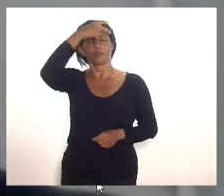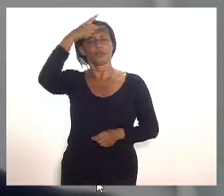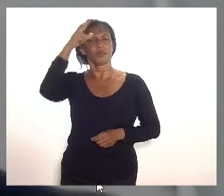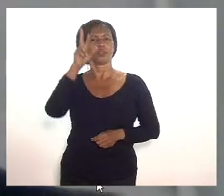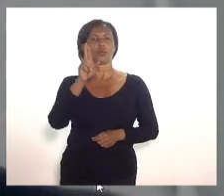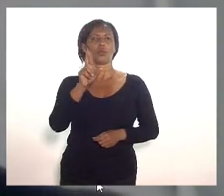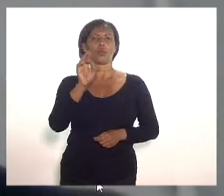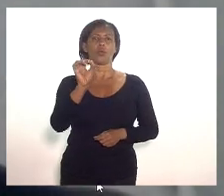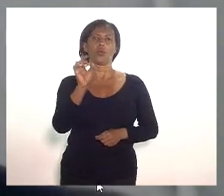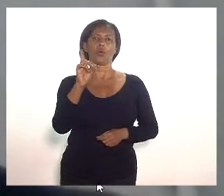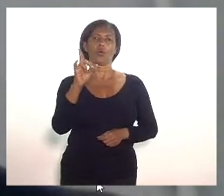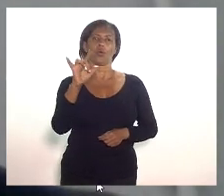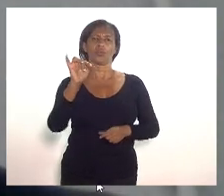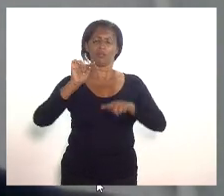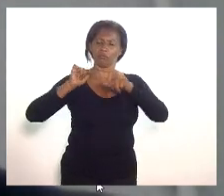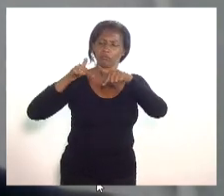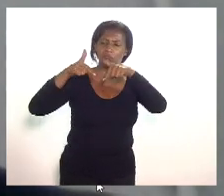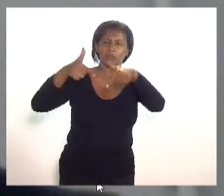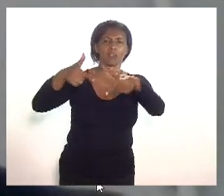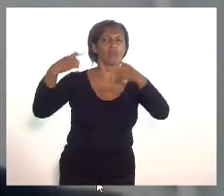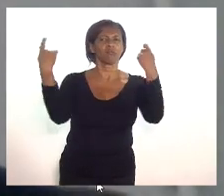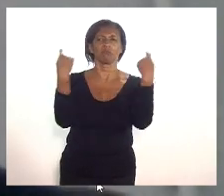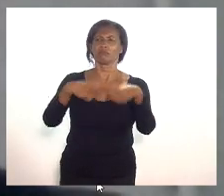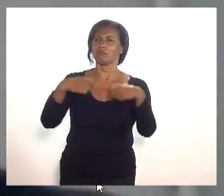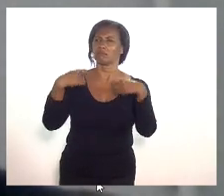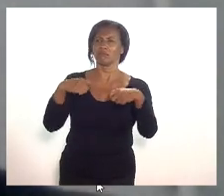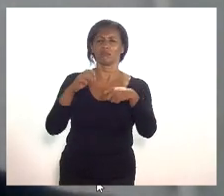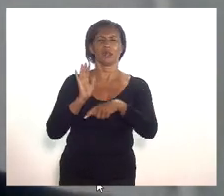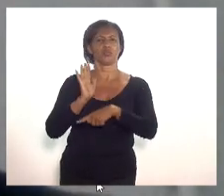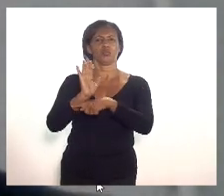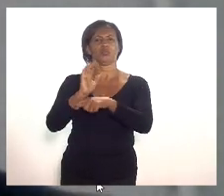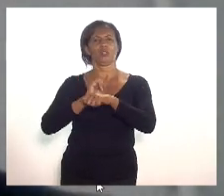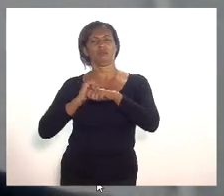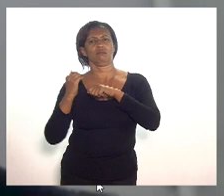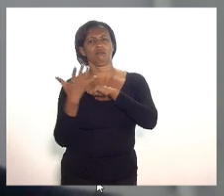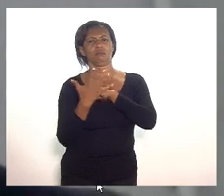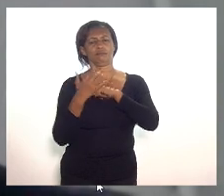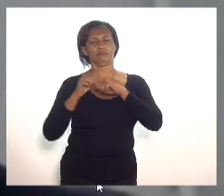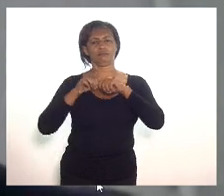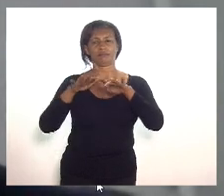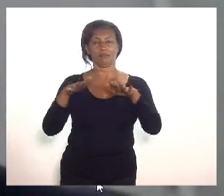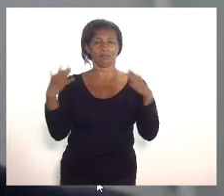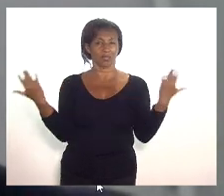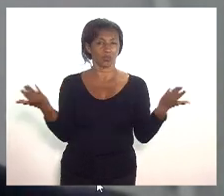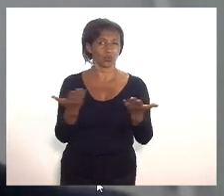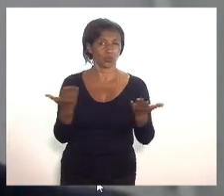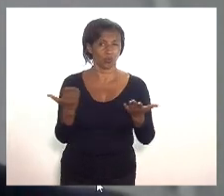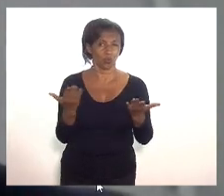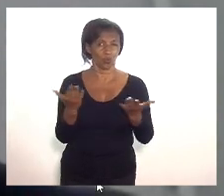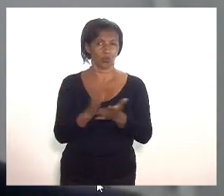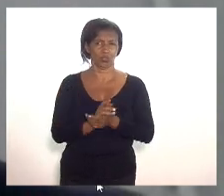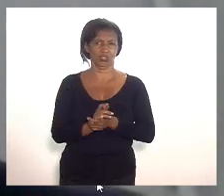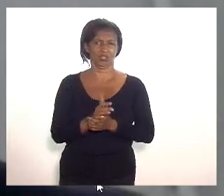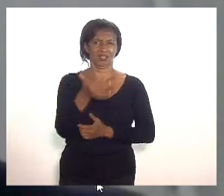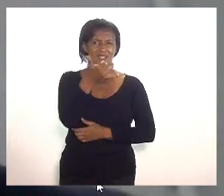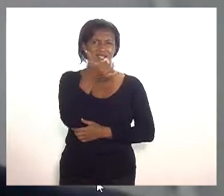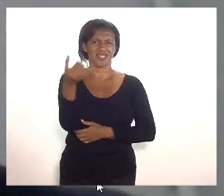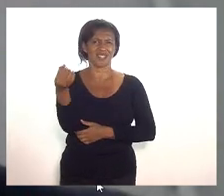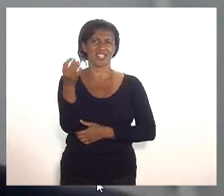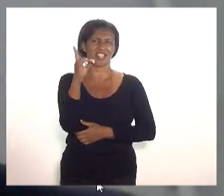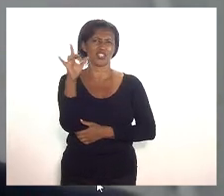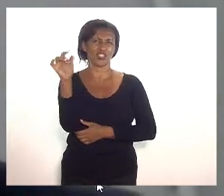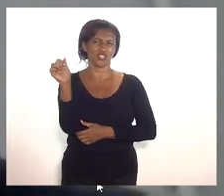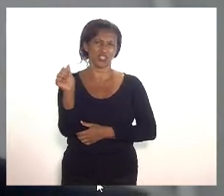ações que fossem necessárias no combate à pandemia mas hoje já se passou 100 dias